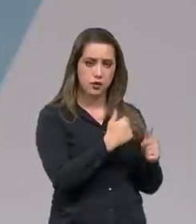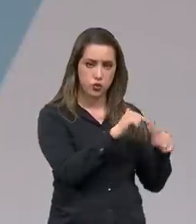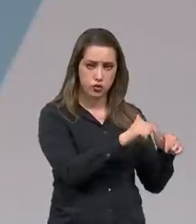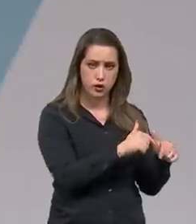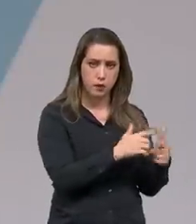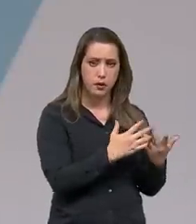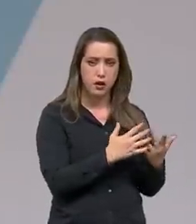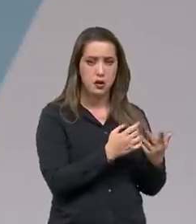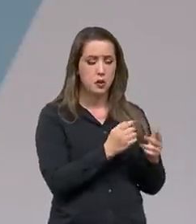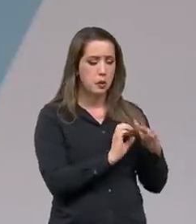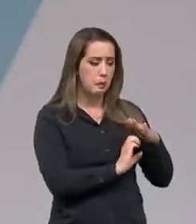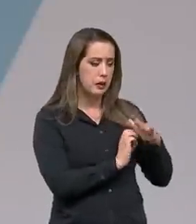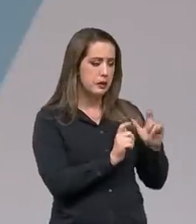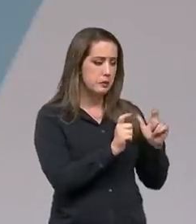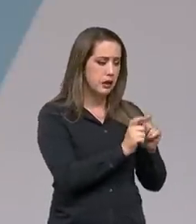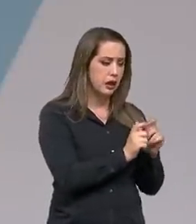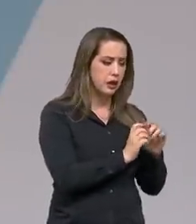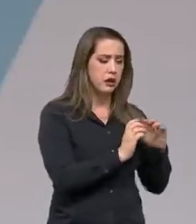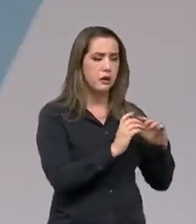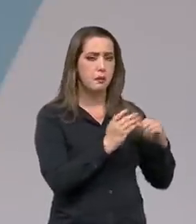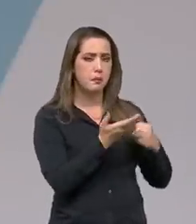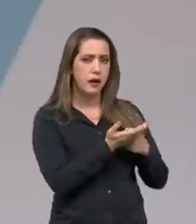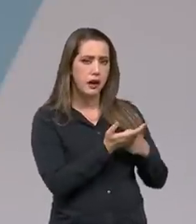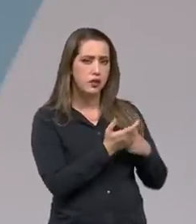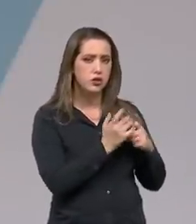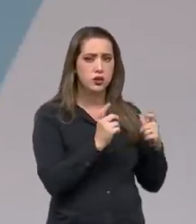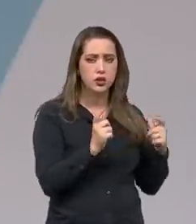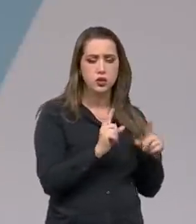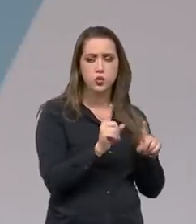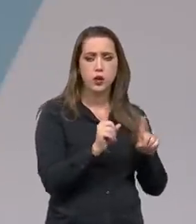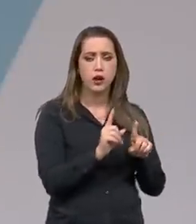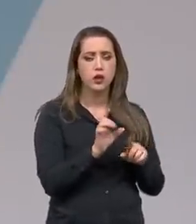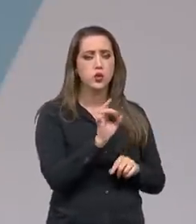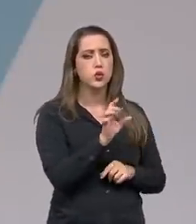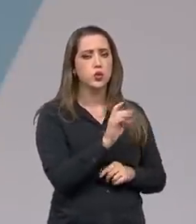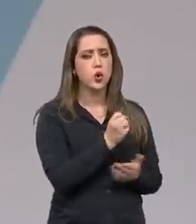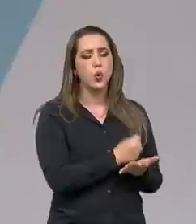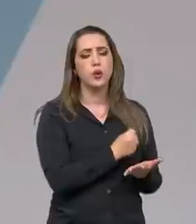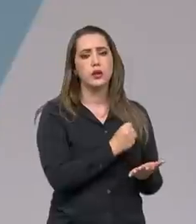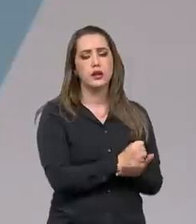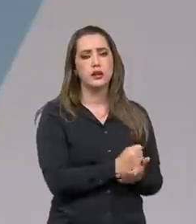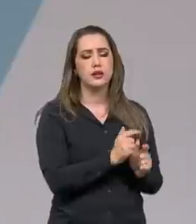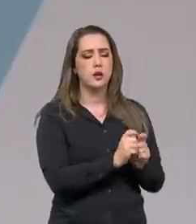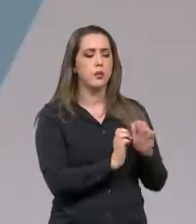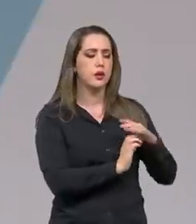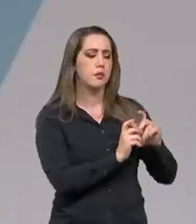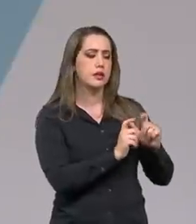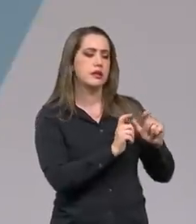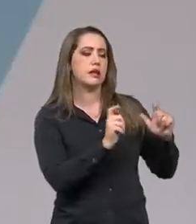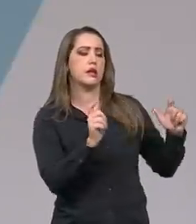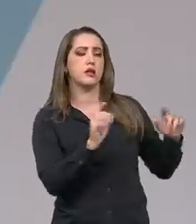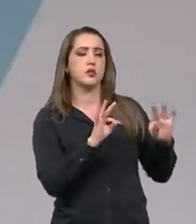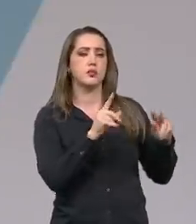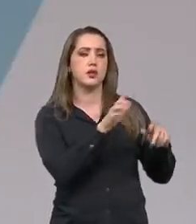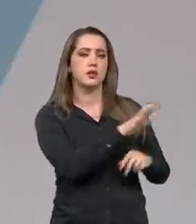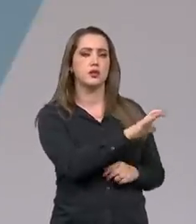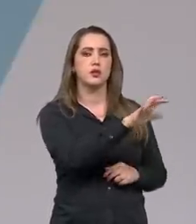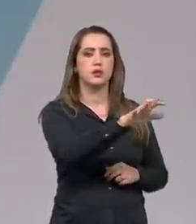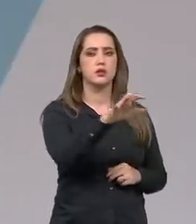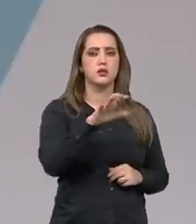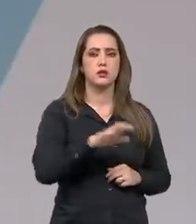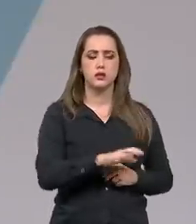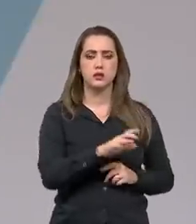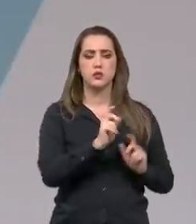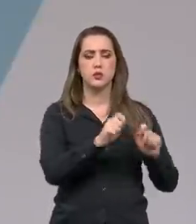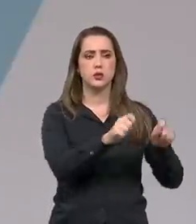portes de empresa. Quer dizer, não é apenas um movimento que reflete a contratação por grandes empresas, mas em todos os